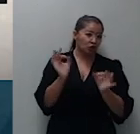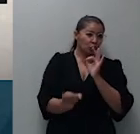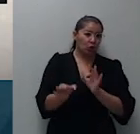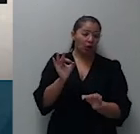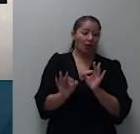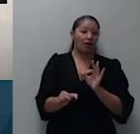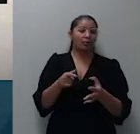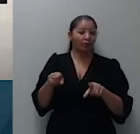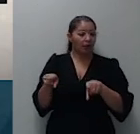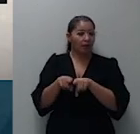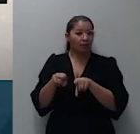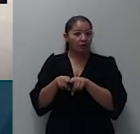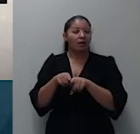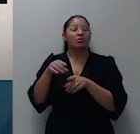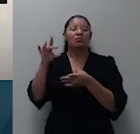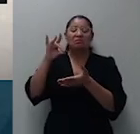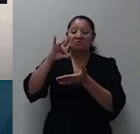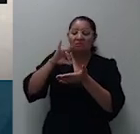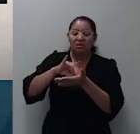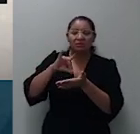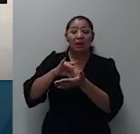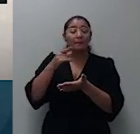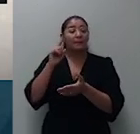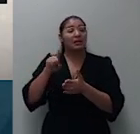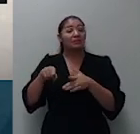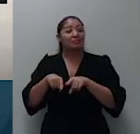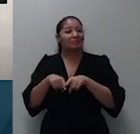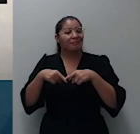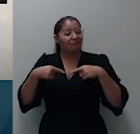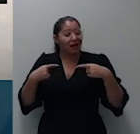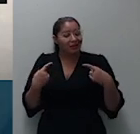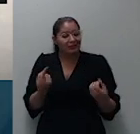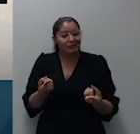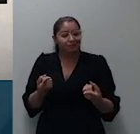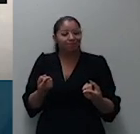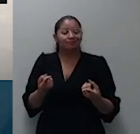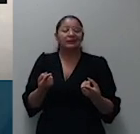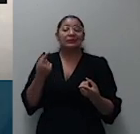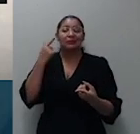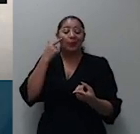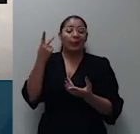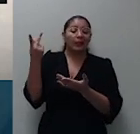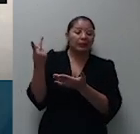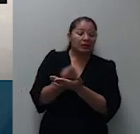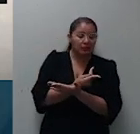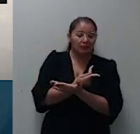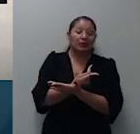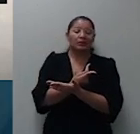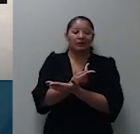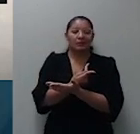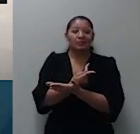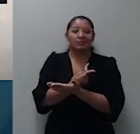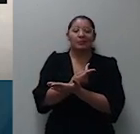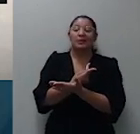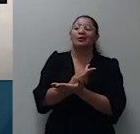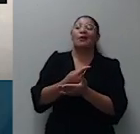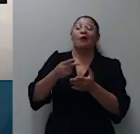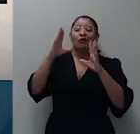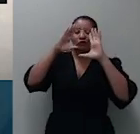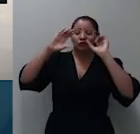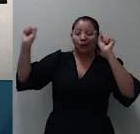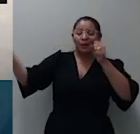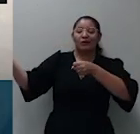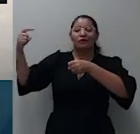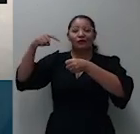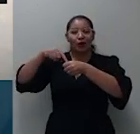origem mas em razão desse sobrestamento ordenado pelo Supremo voltaram os autos para